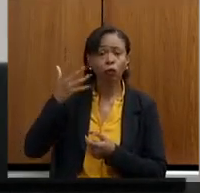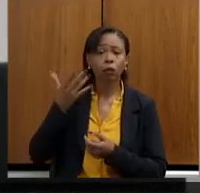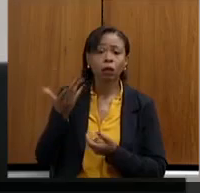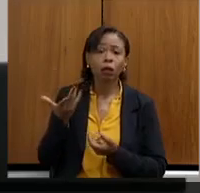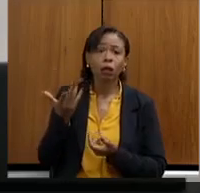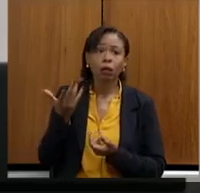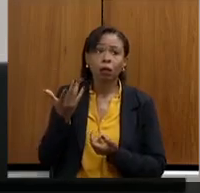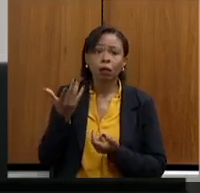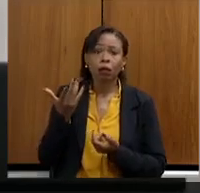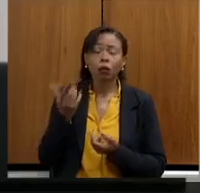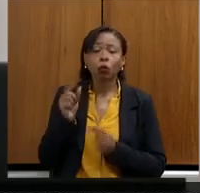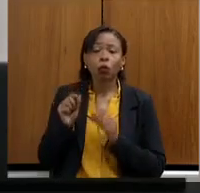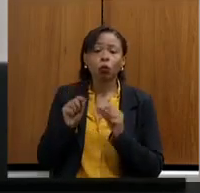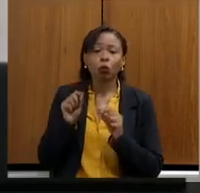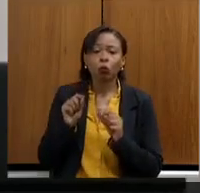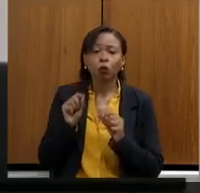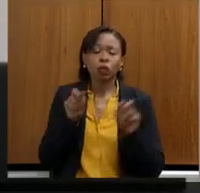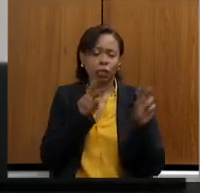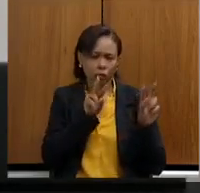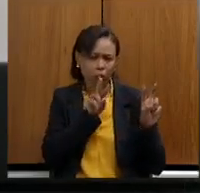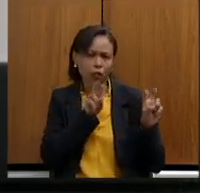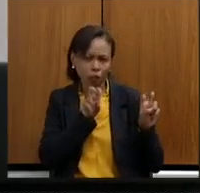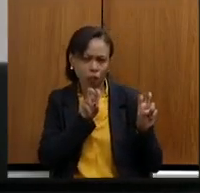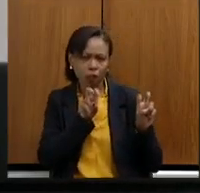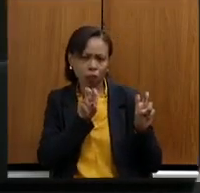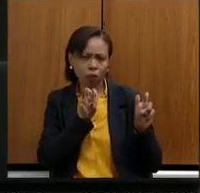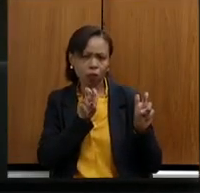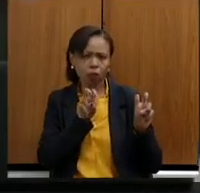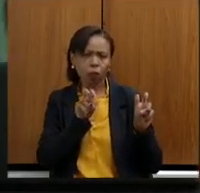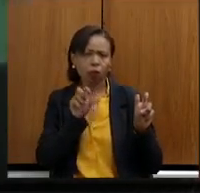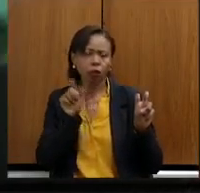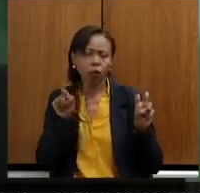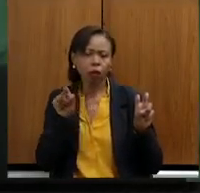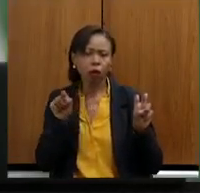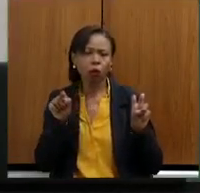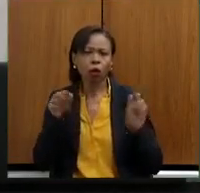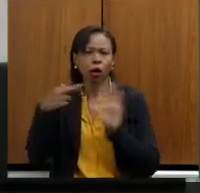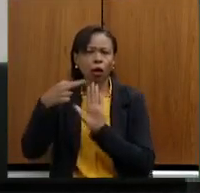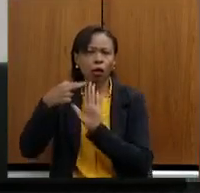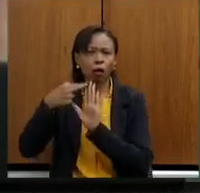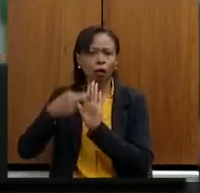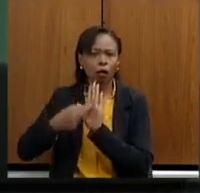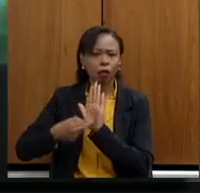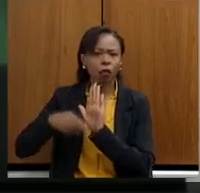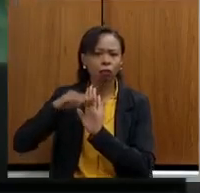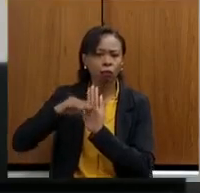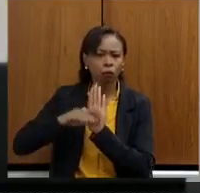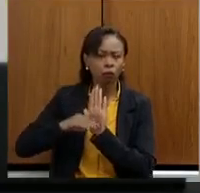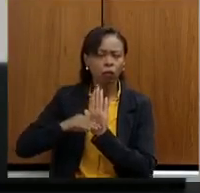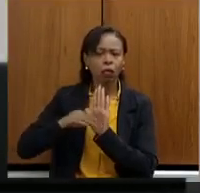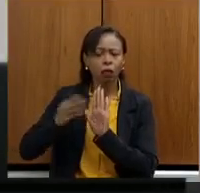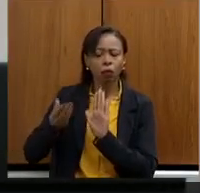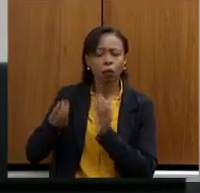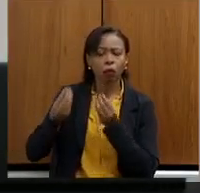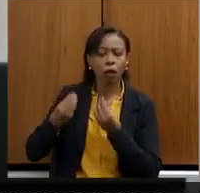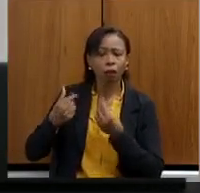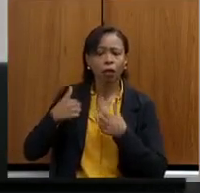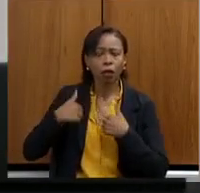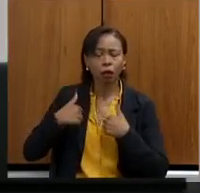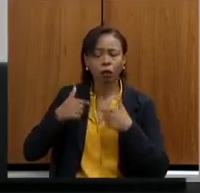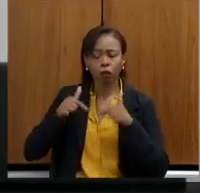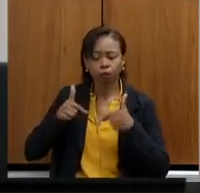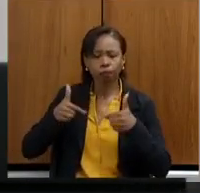tema, eu avocaria a relatoria para que eu possa me desdobrar em cima das propostas que foram